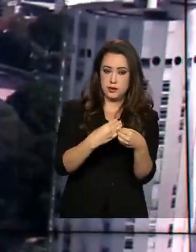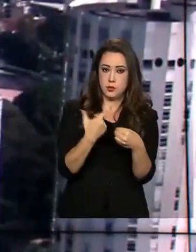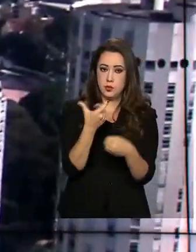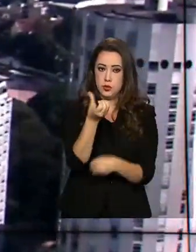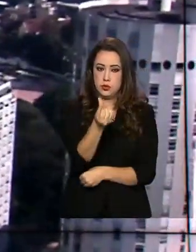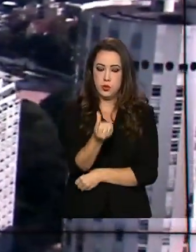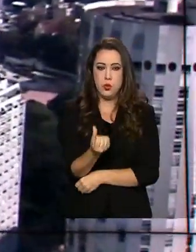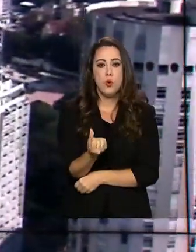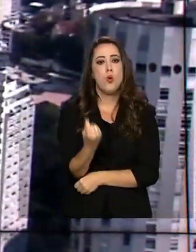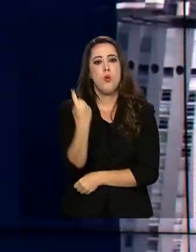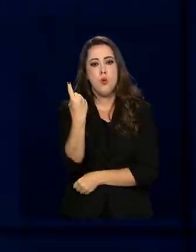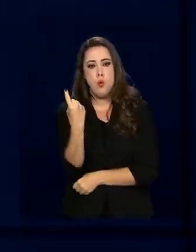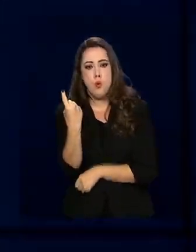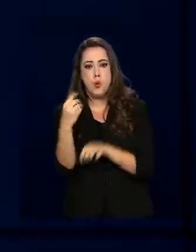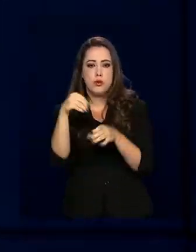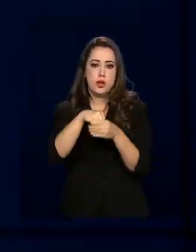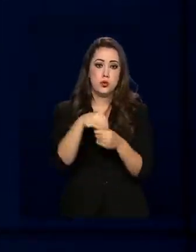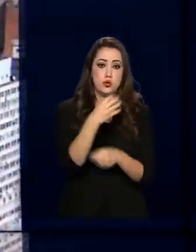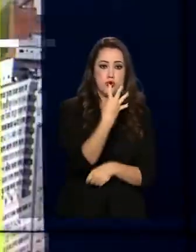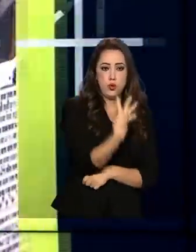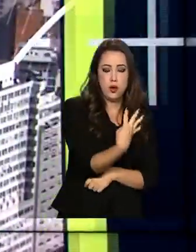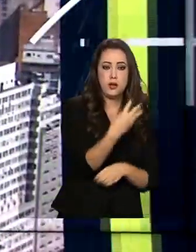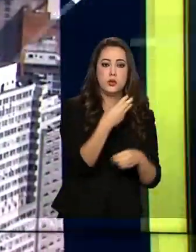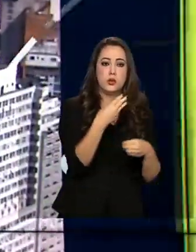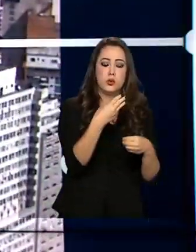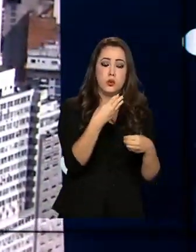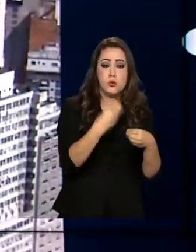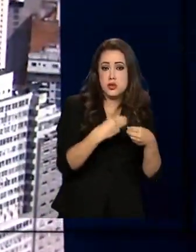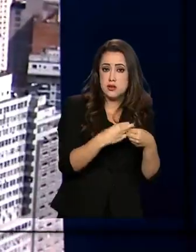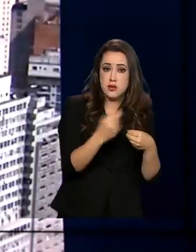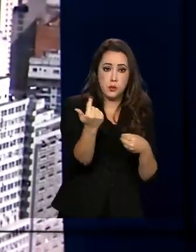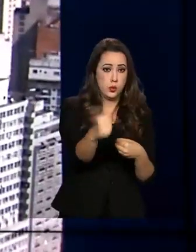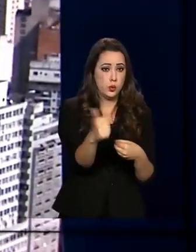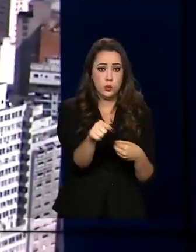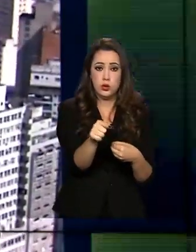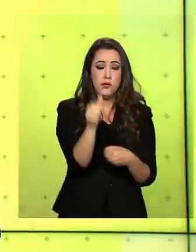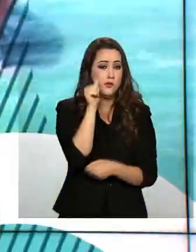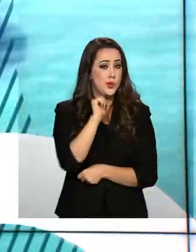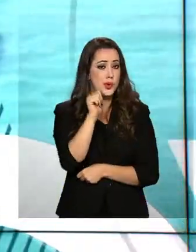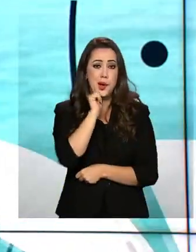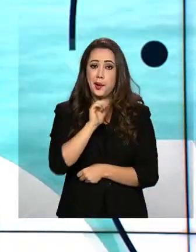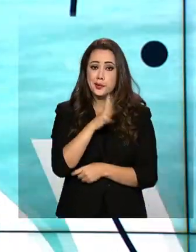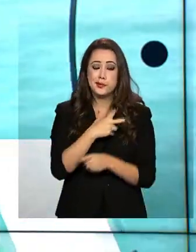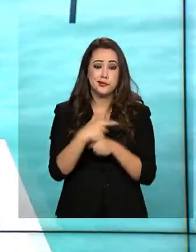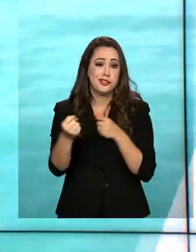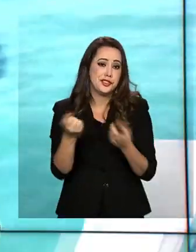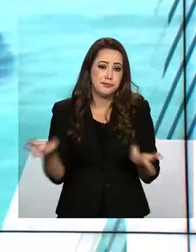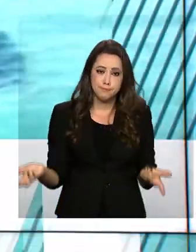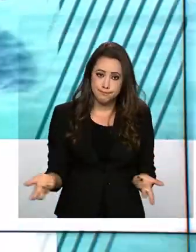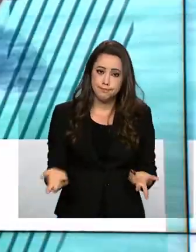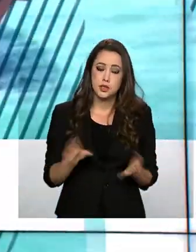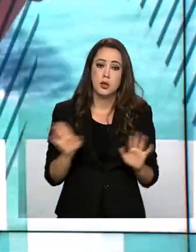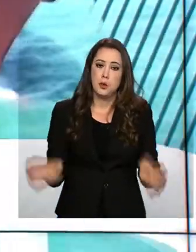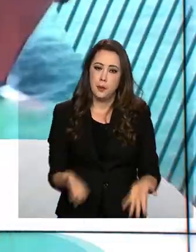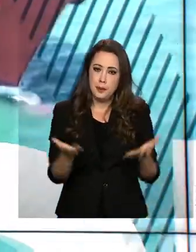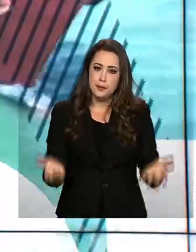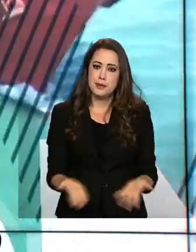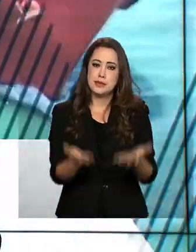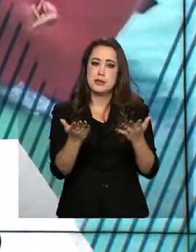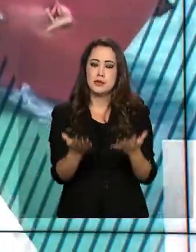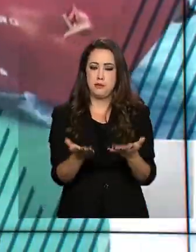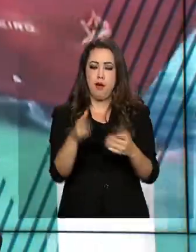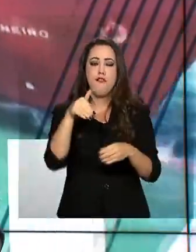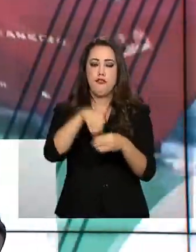um em cada quatro municípios não elegeu uma vereadora. Para incentivar a participação delas no ambiente político do país, o